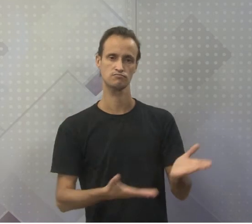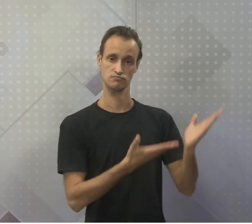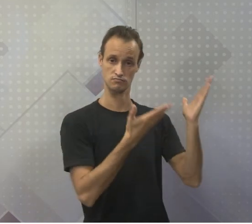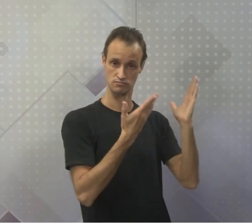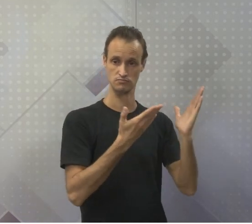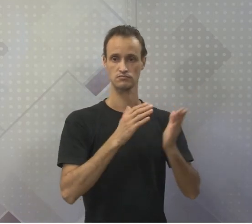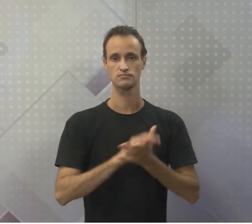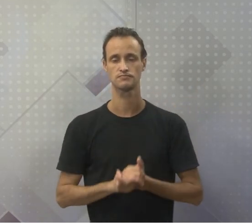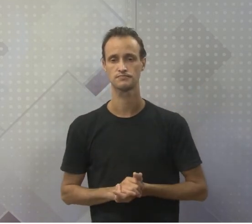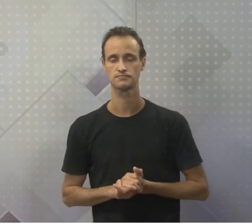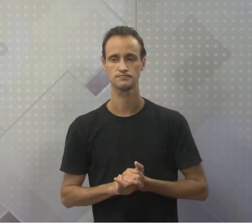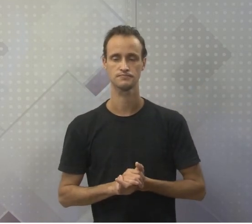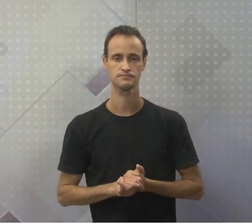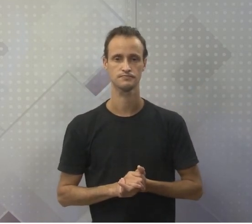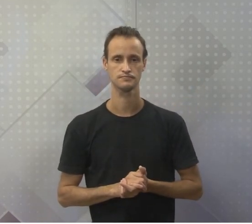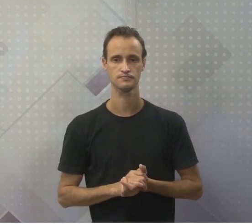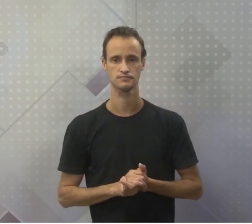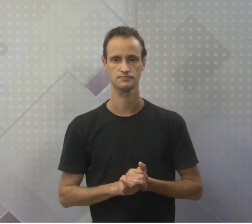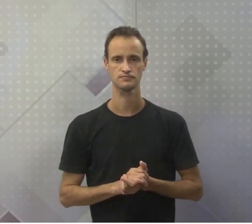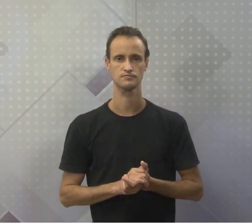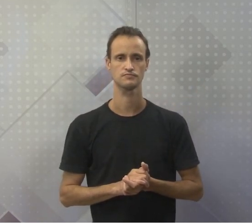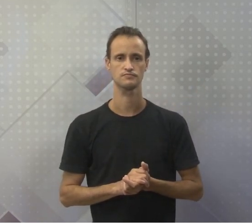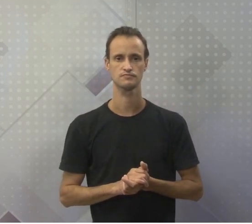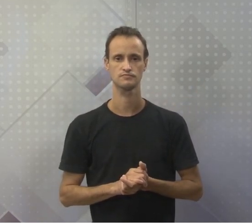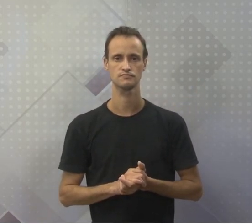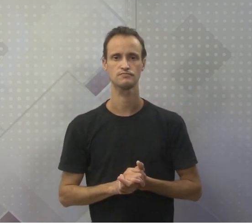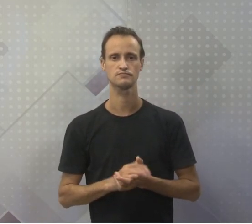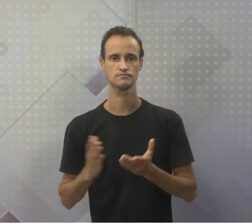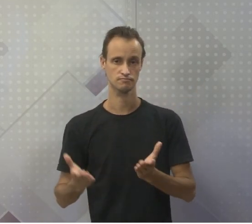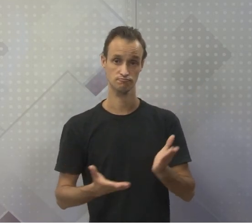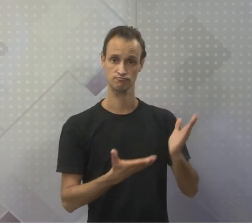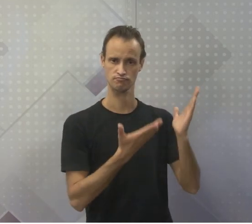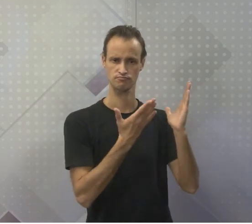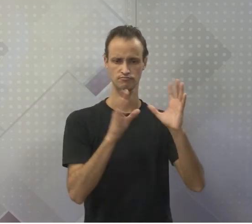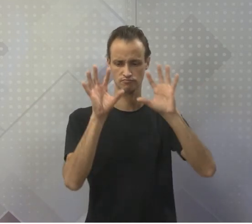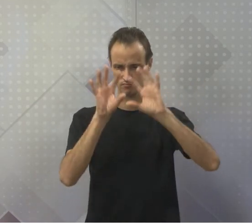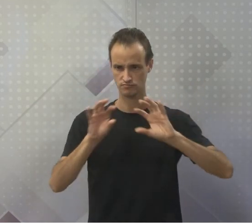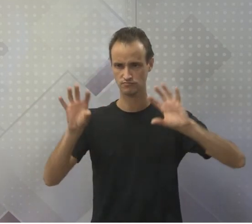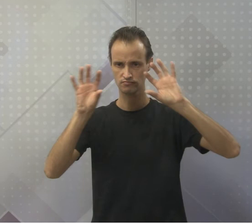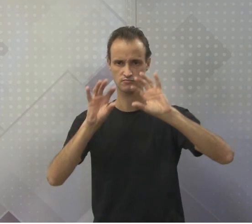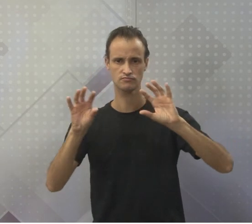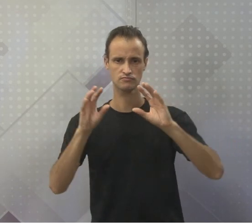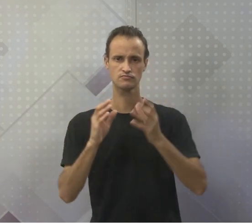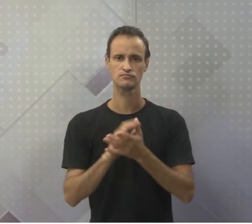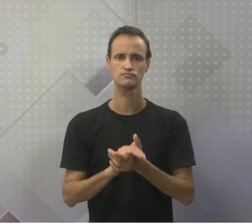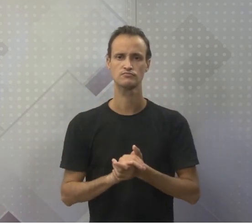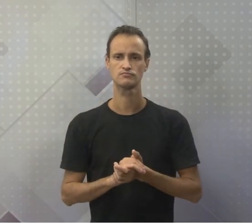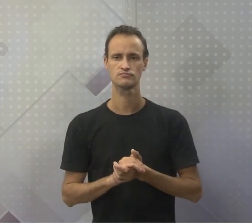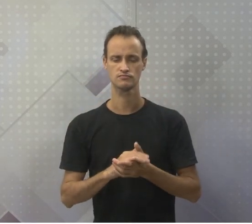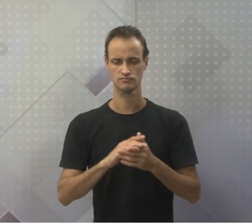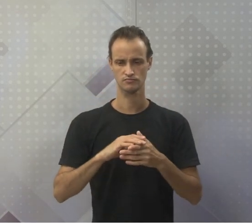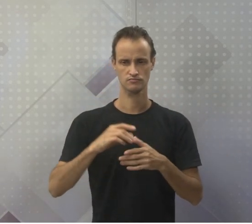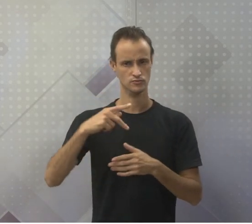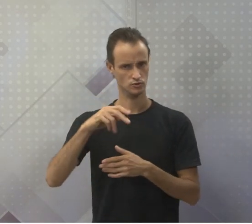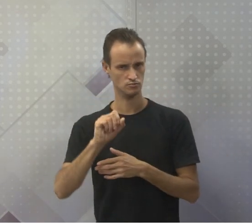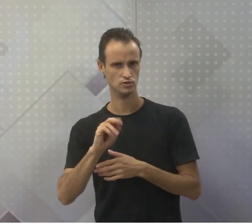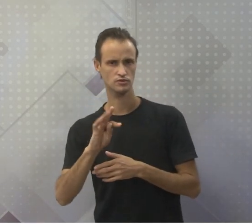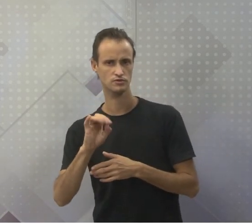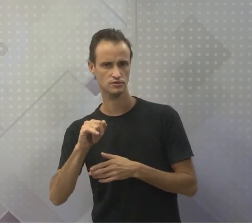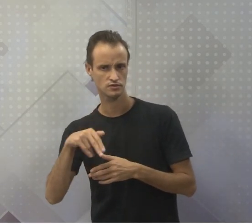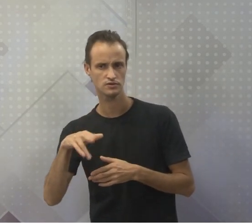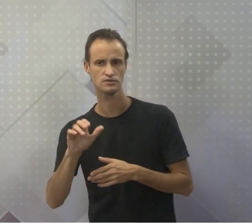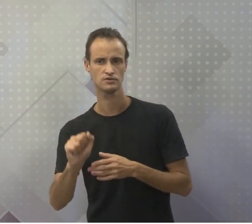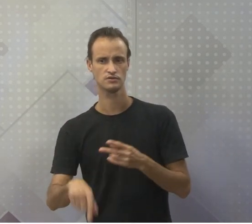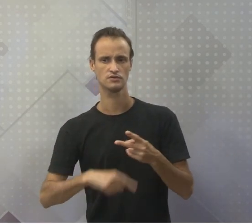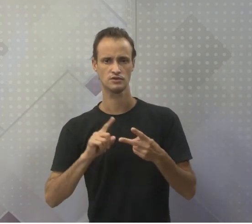NH3. Aminoácidos e outros compostos orgânicos são formados a partir daqui. Depois proteína, ácidos nucleicos,